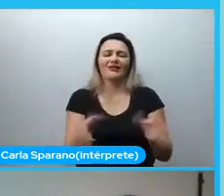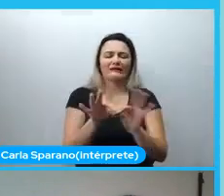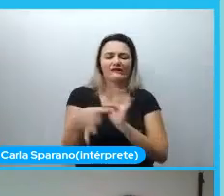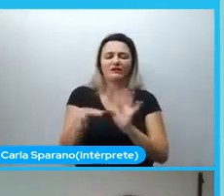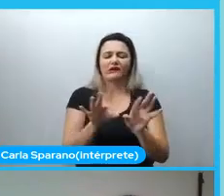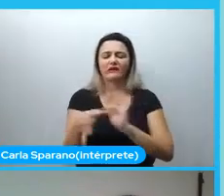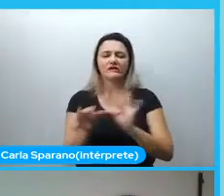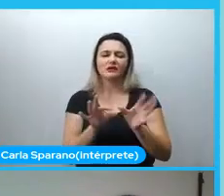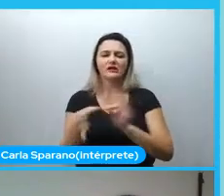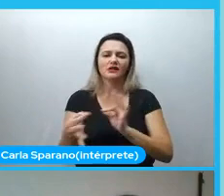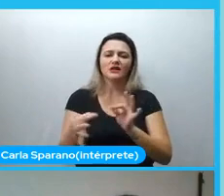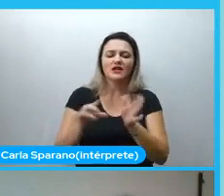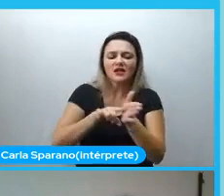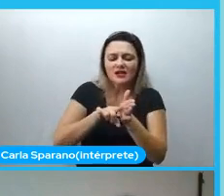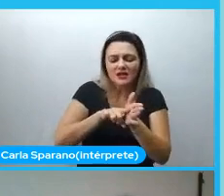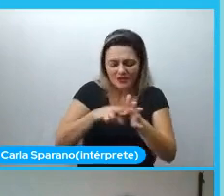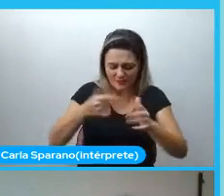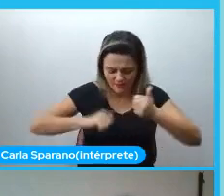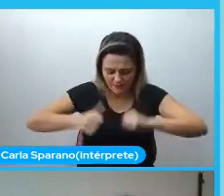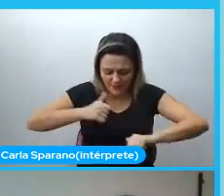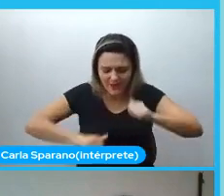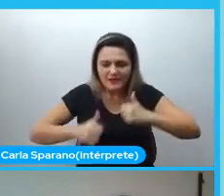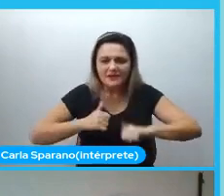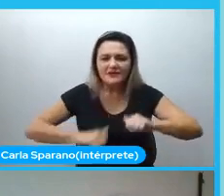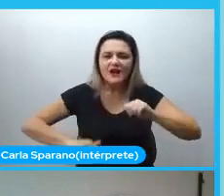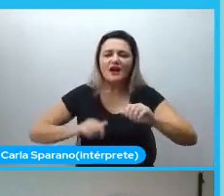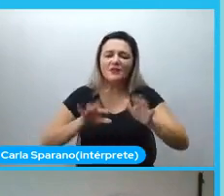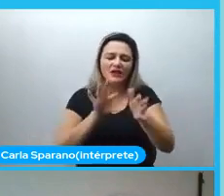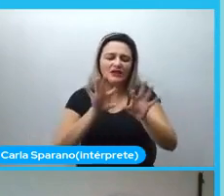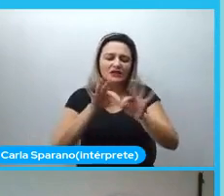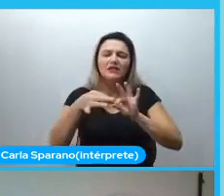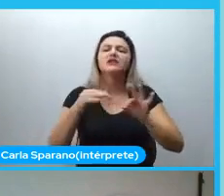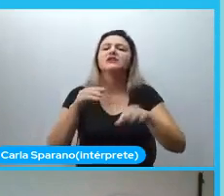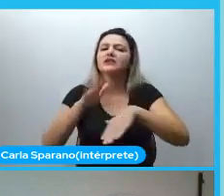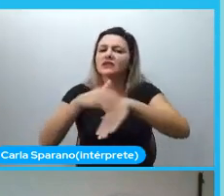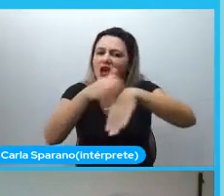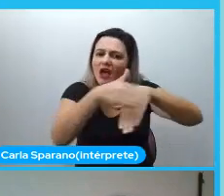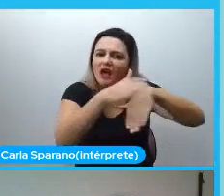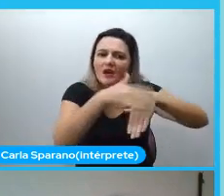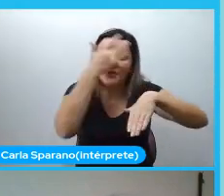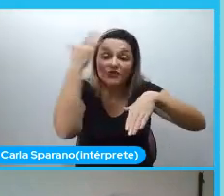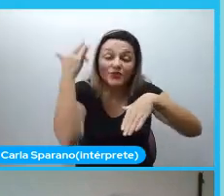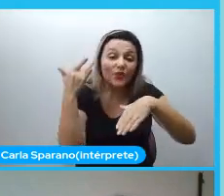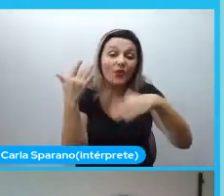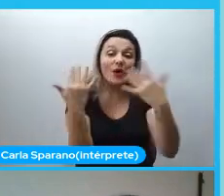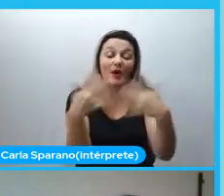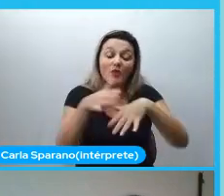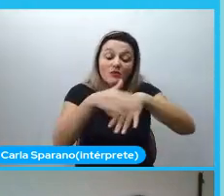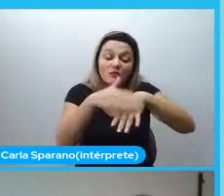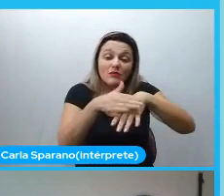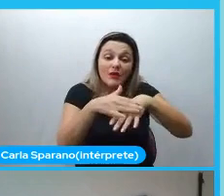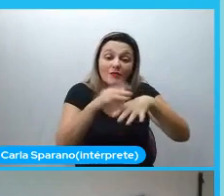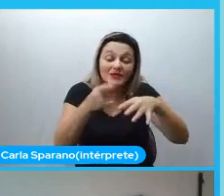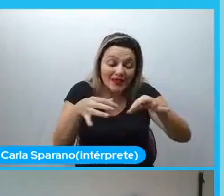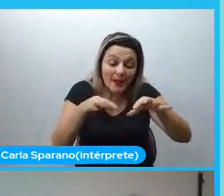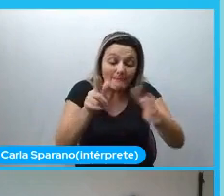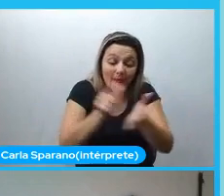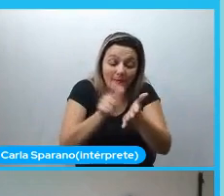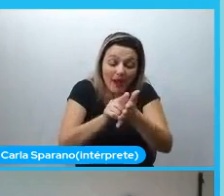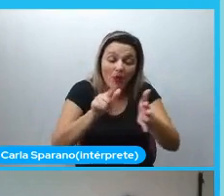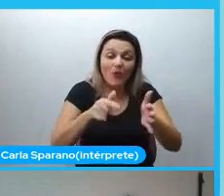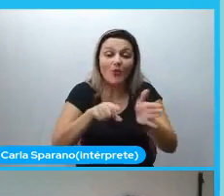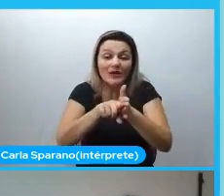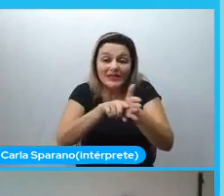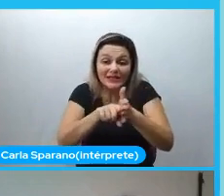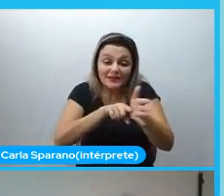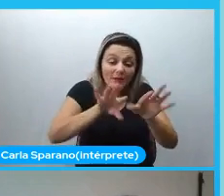que trabalham para poder colar essas coisas direitinho no seu prontuário, porque alguns profissionais de saúde não têm